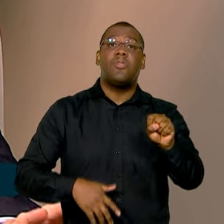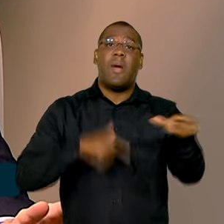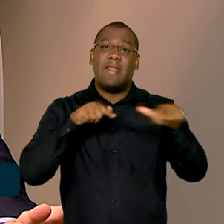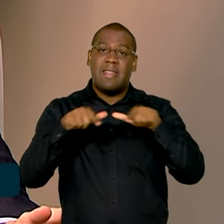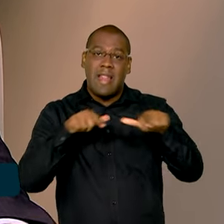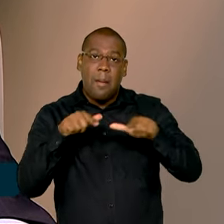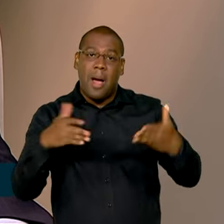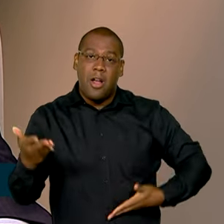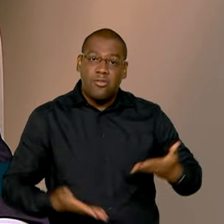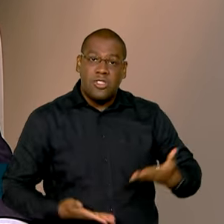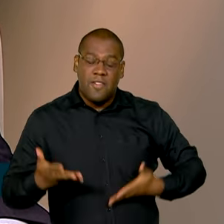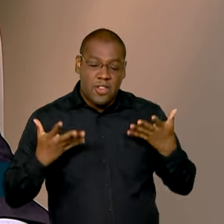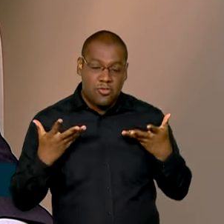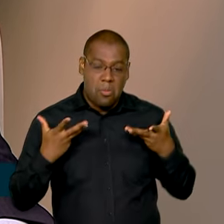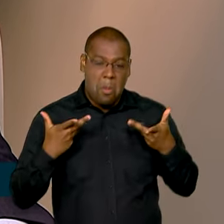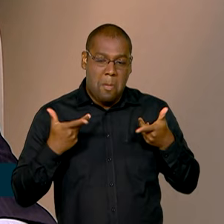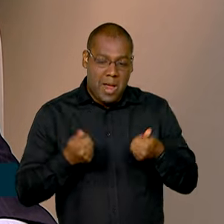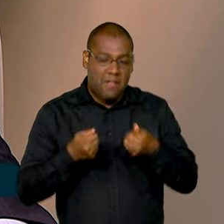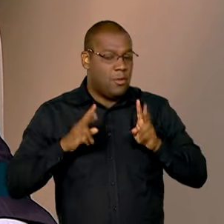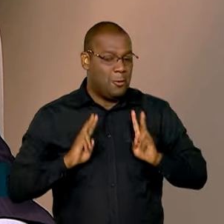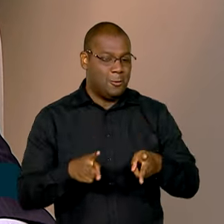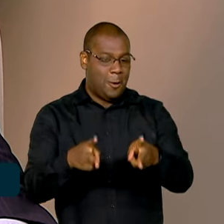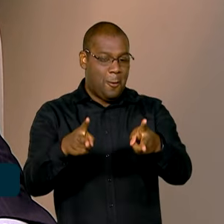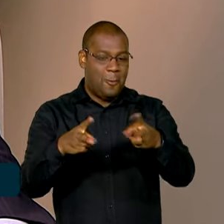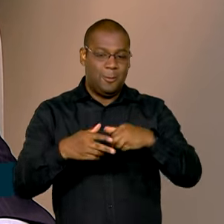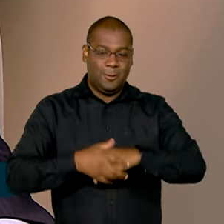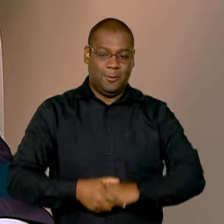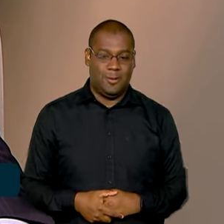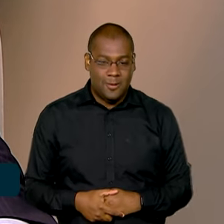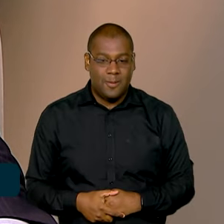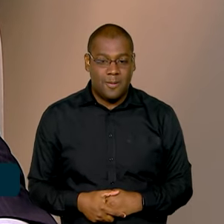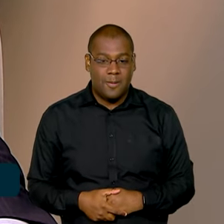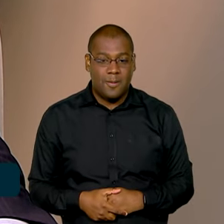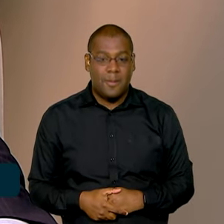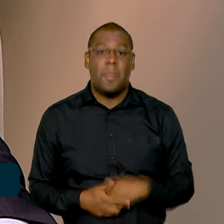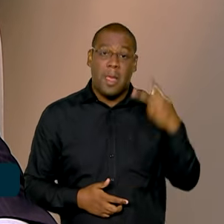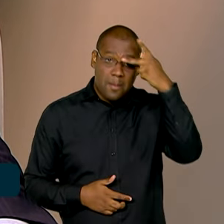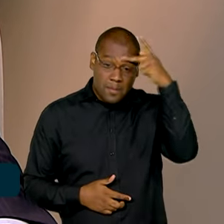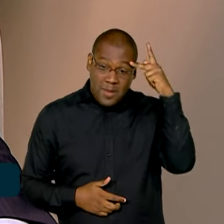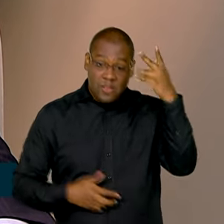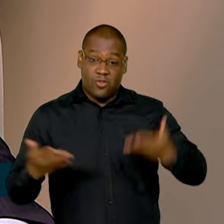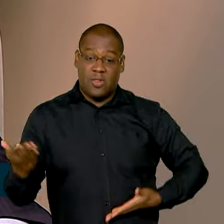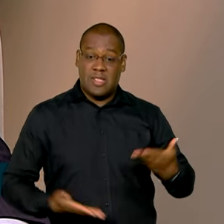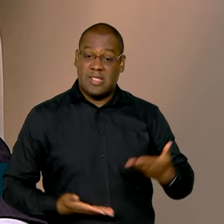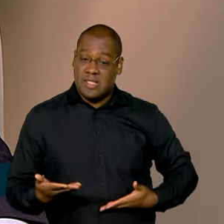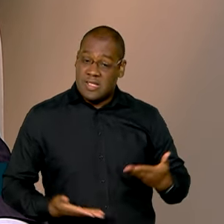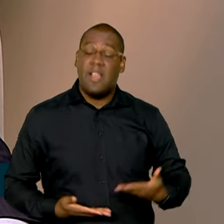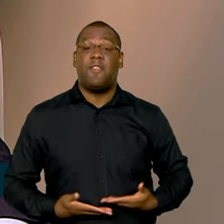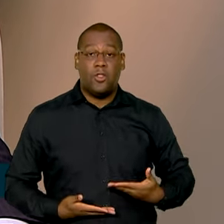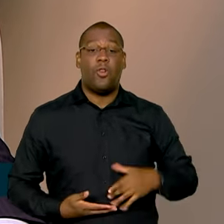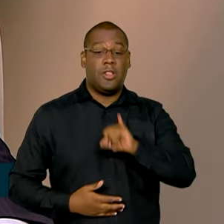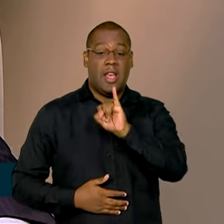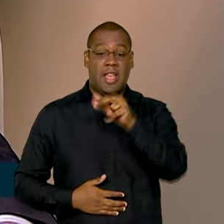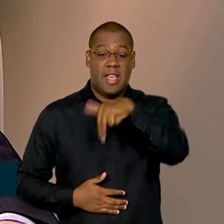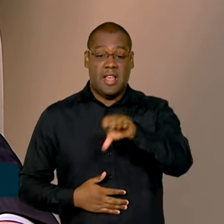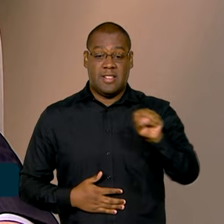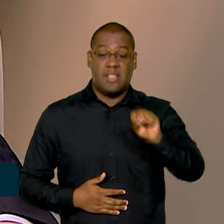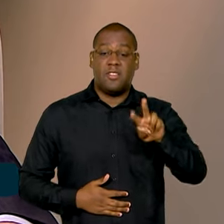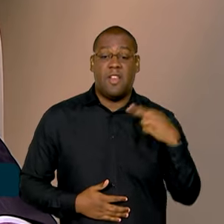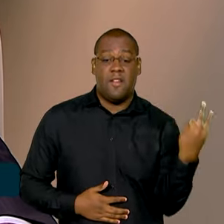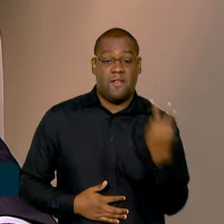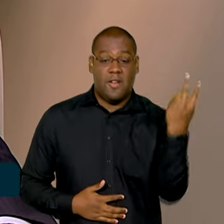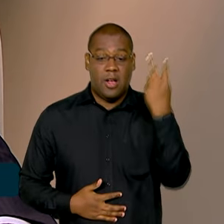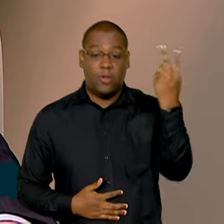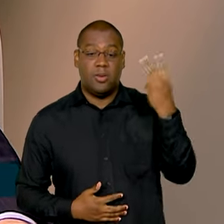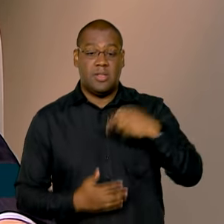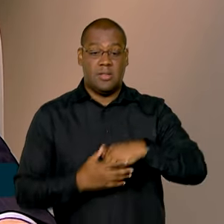excelência para sempre. E aí passa por automação, passa pelos servidores também serem mais valorizados, os servidores do INSS decidem